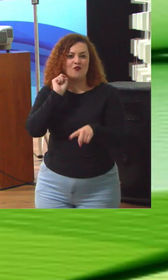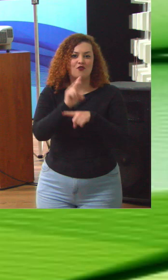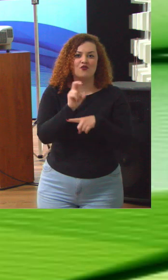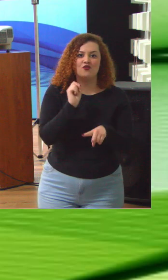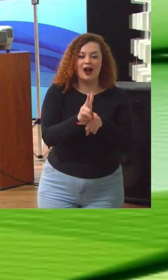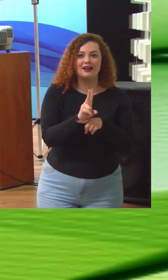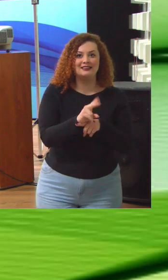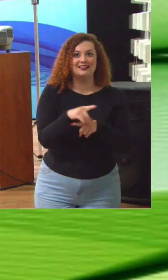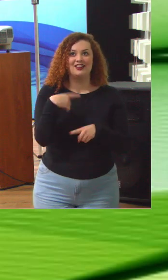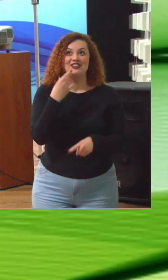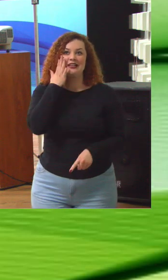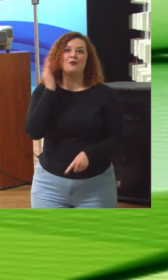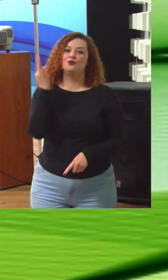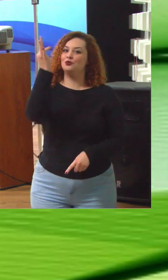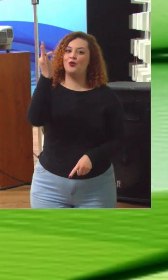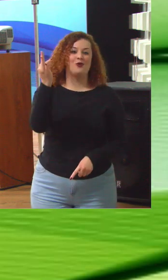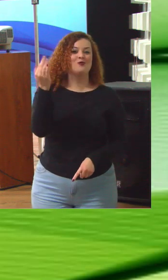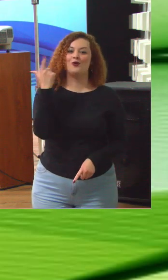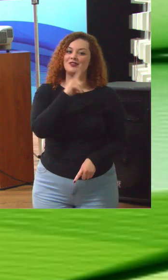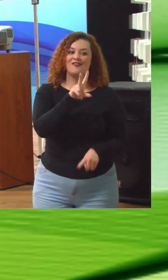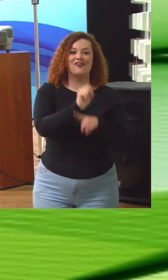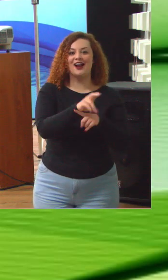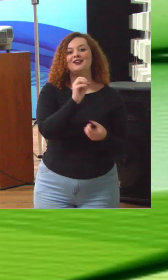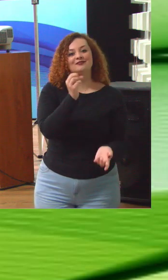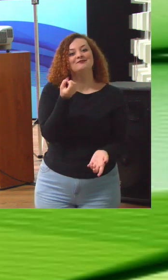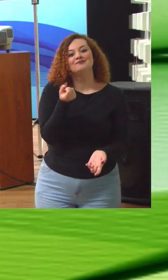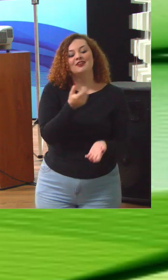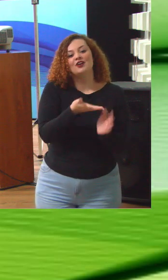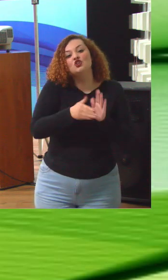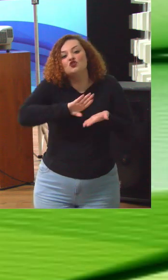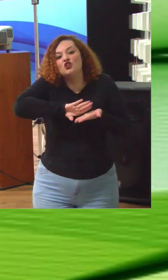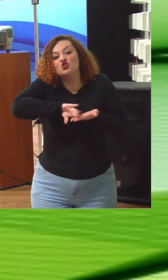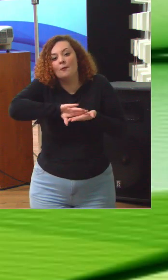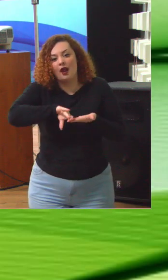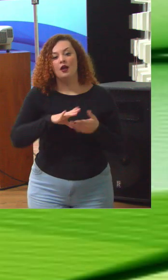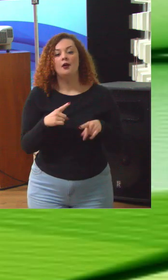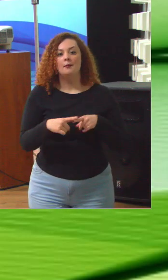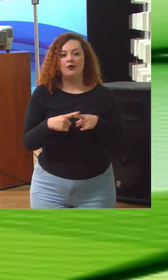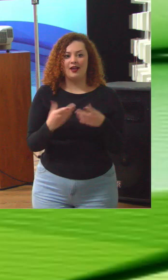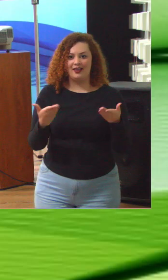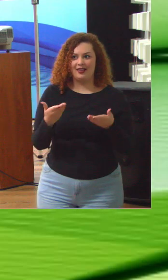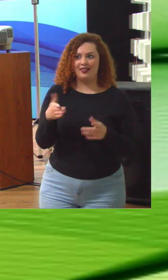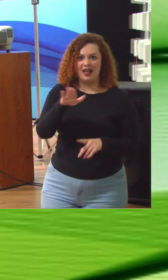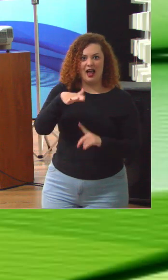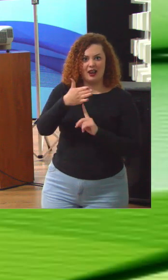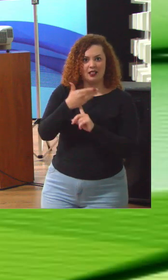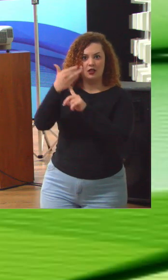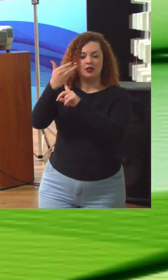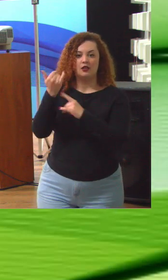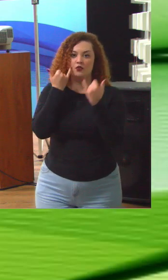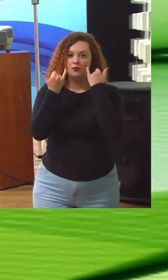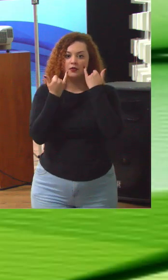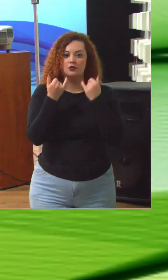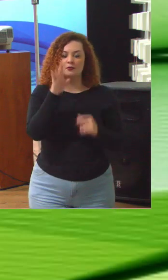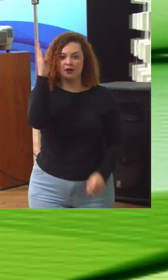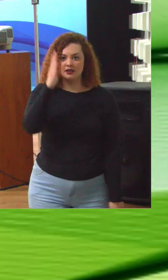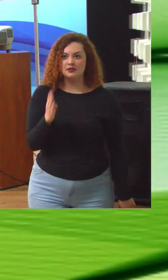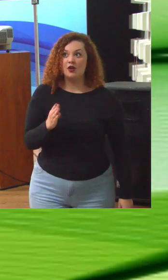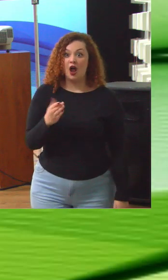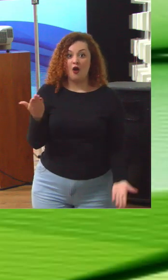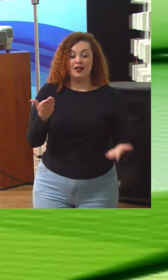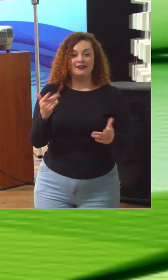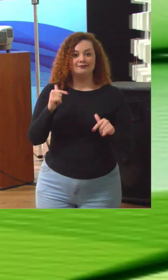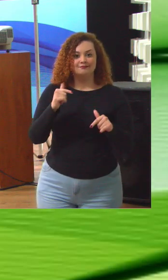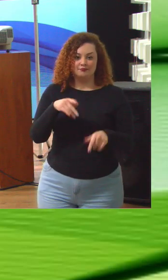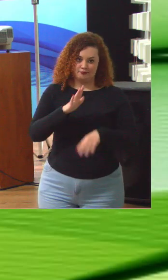serão preenchidas. E nesse exato momento, muitos profissionais de tecnologia da informação do Brasil estão trabalhando para empresas do